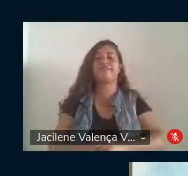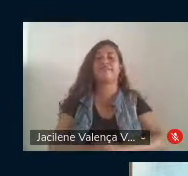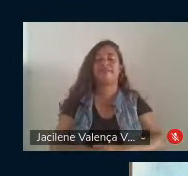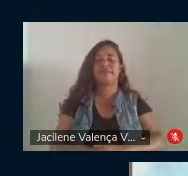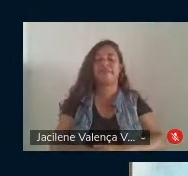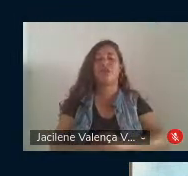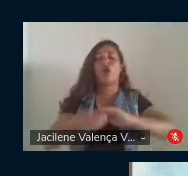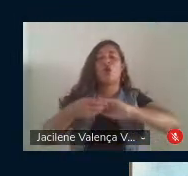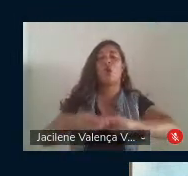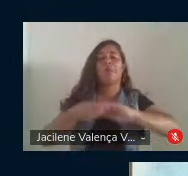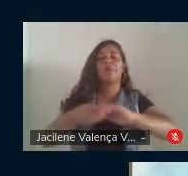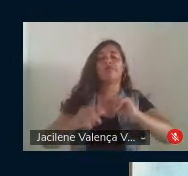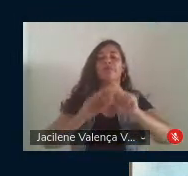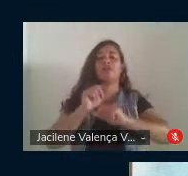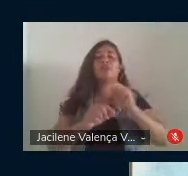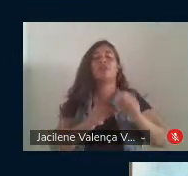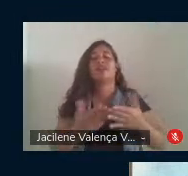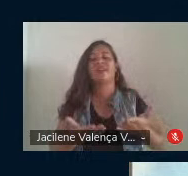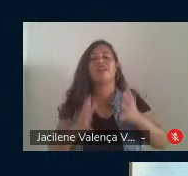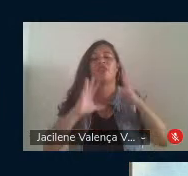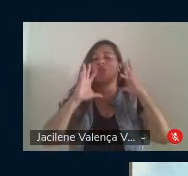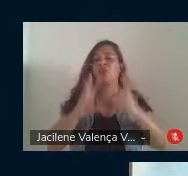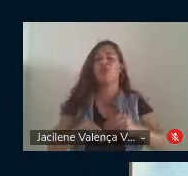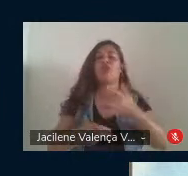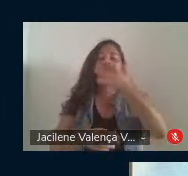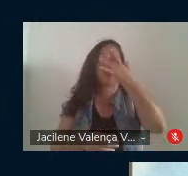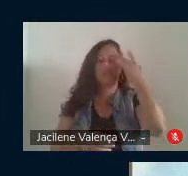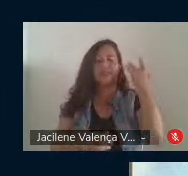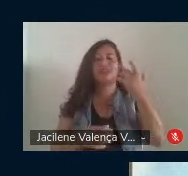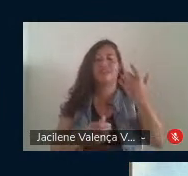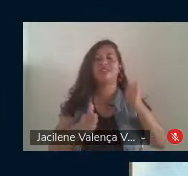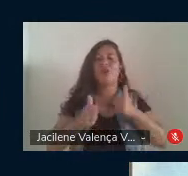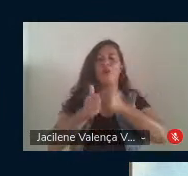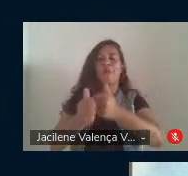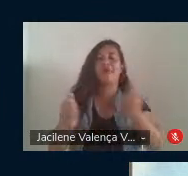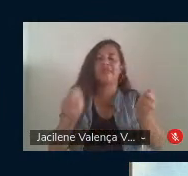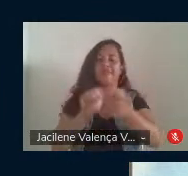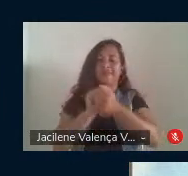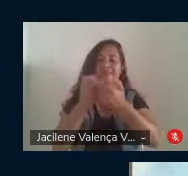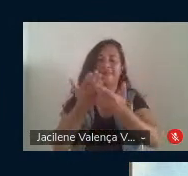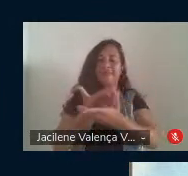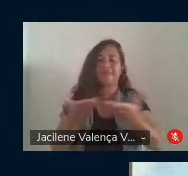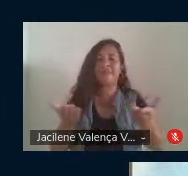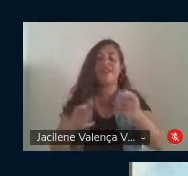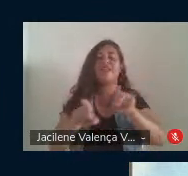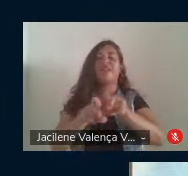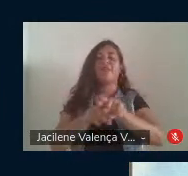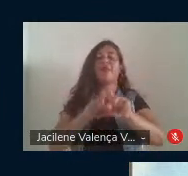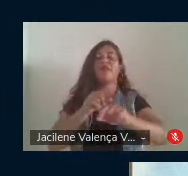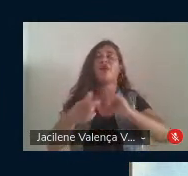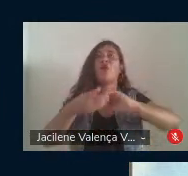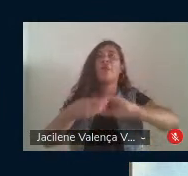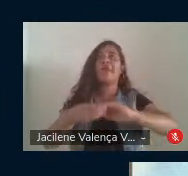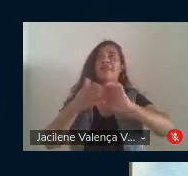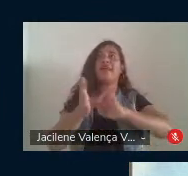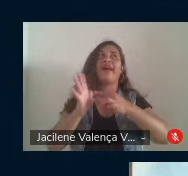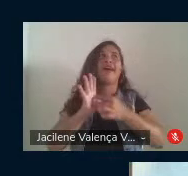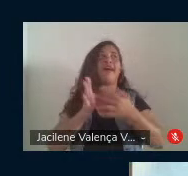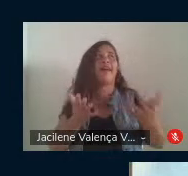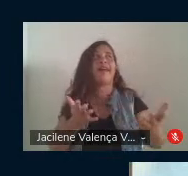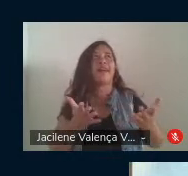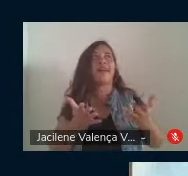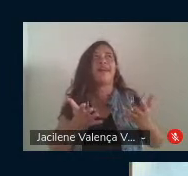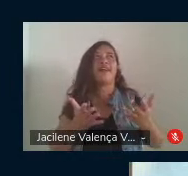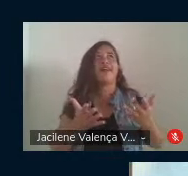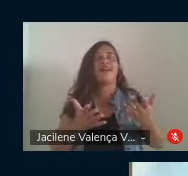cumprimentando, cumprimento a todos os demais que nos acompanham. cumprimento também no sentido de elogioso